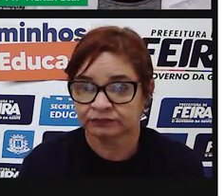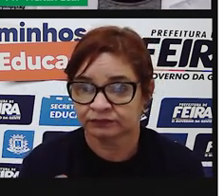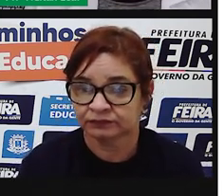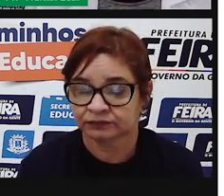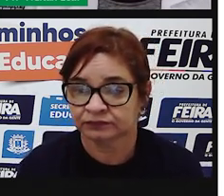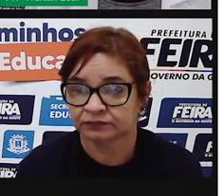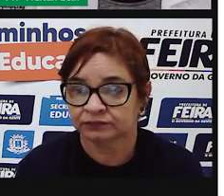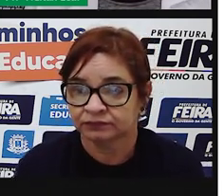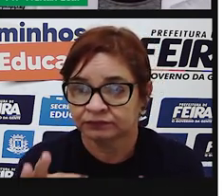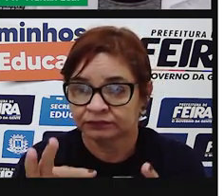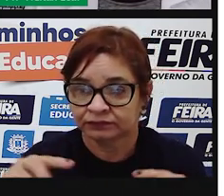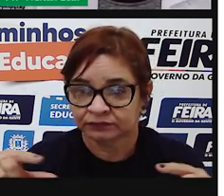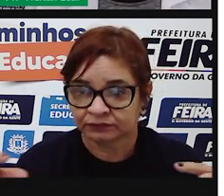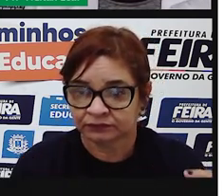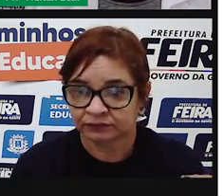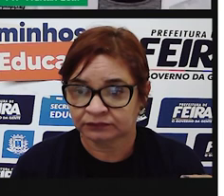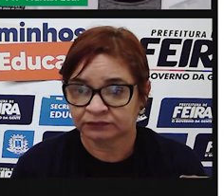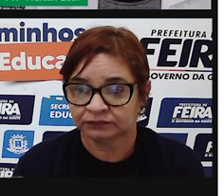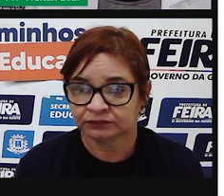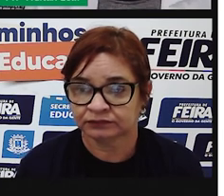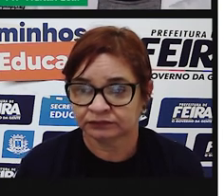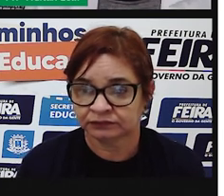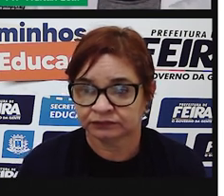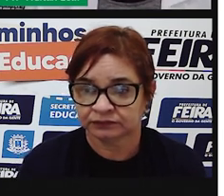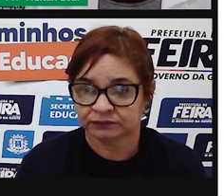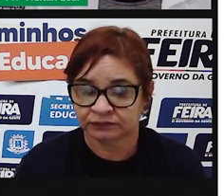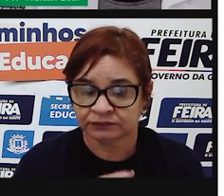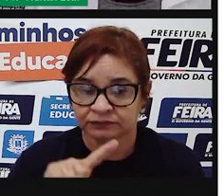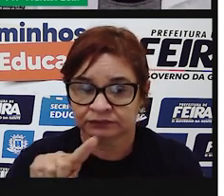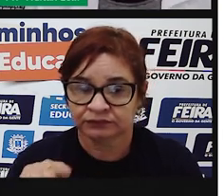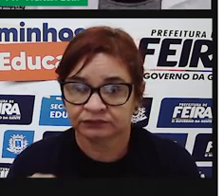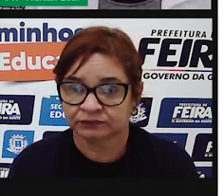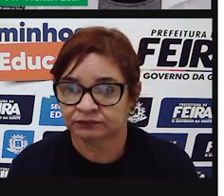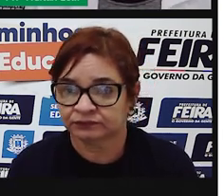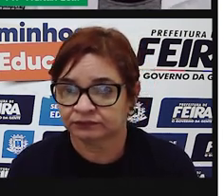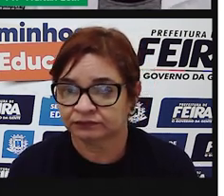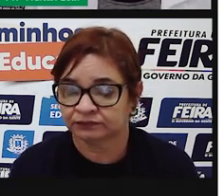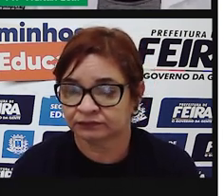da oração ou das orações já houver vírgula.